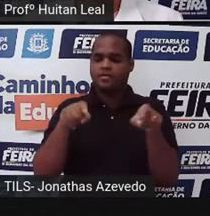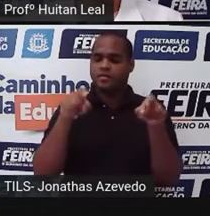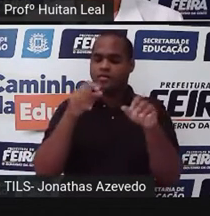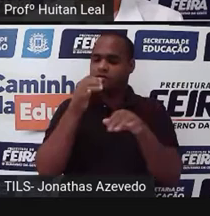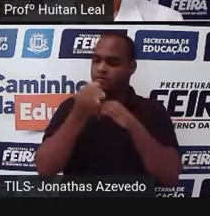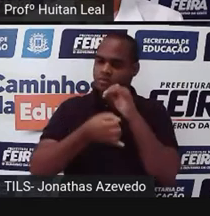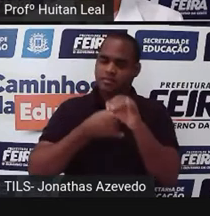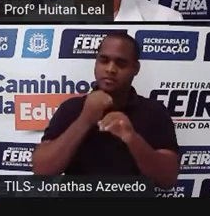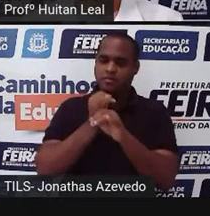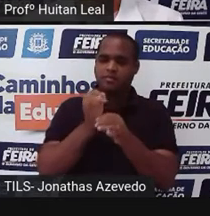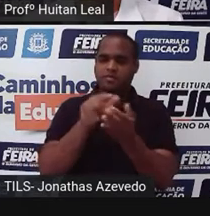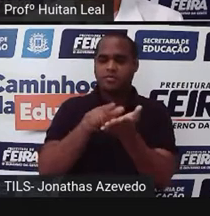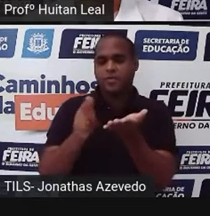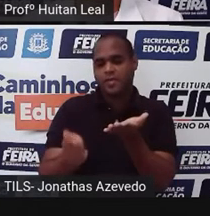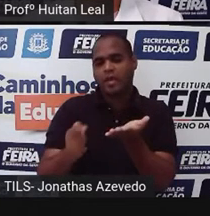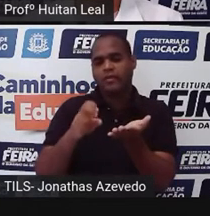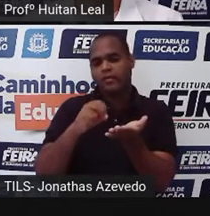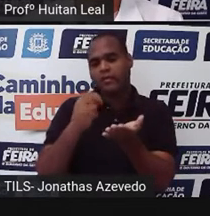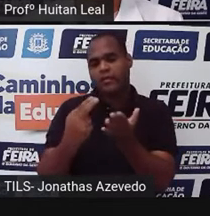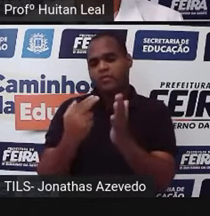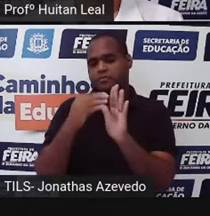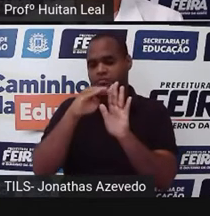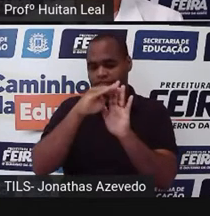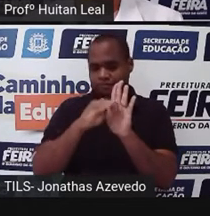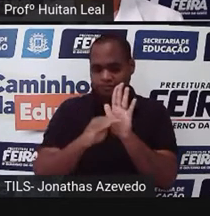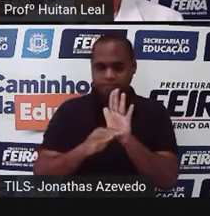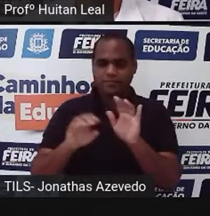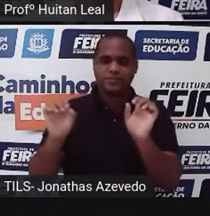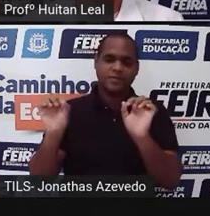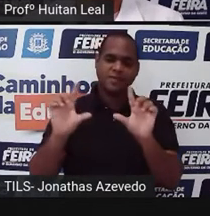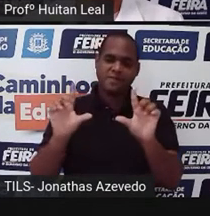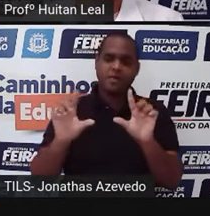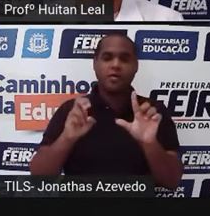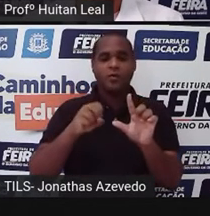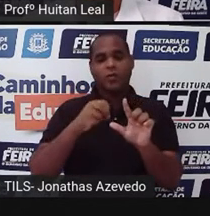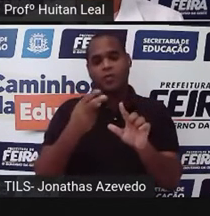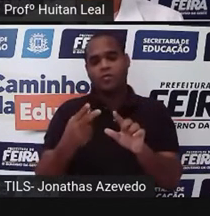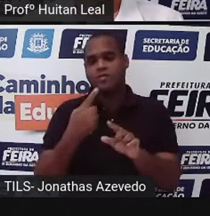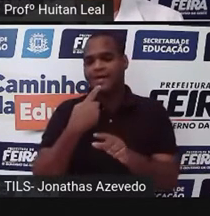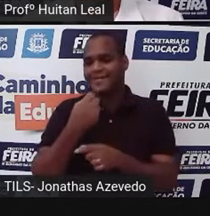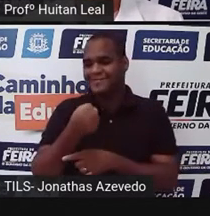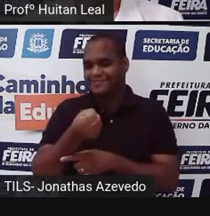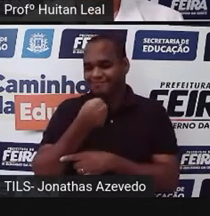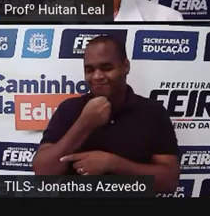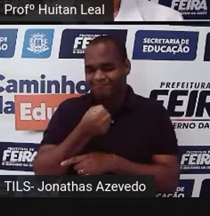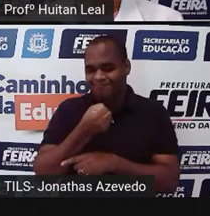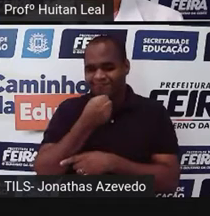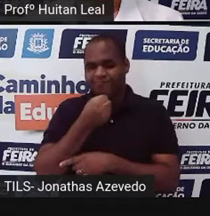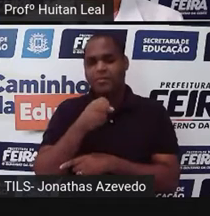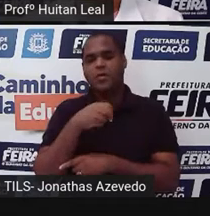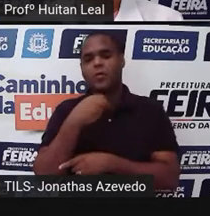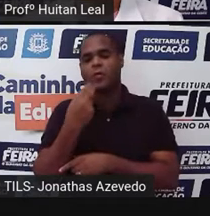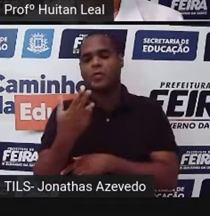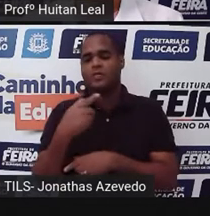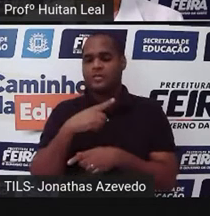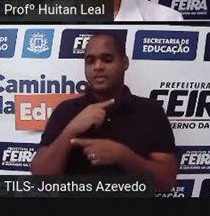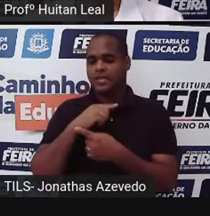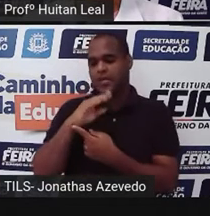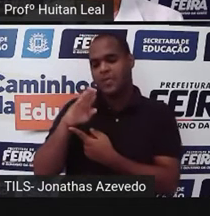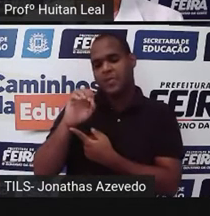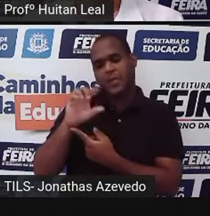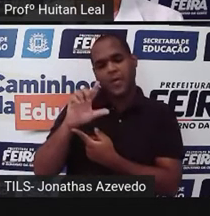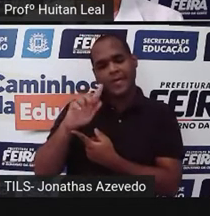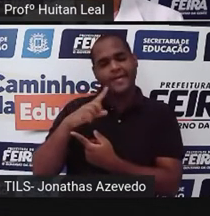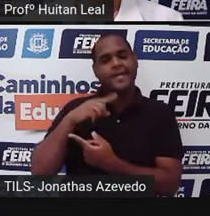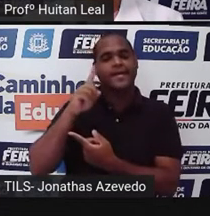jornal, é um site de um programa de TV, é um site de um programa de rádio, um blog. Aí, sim, é o